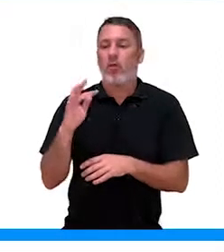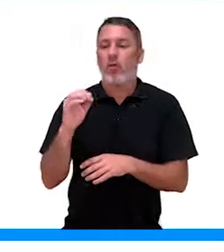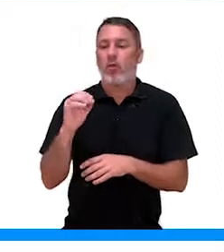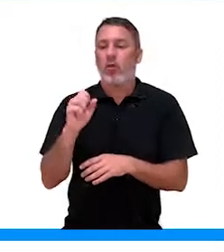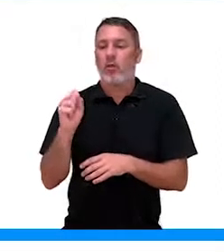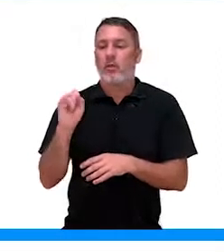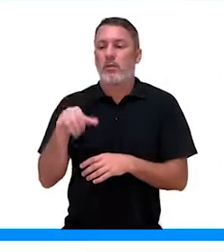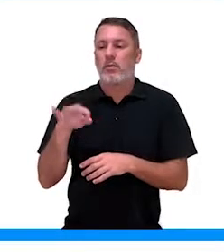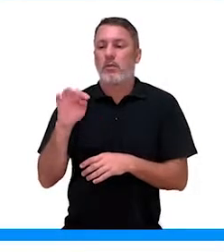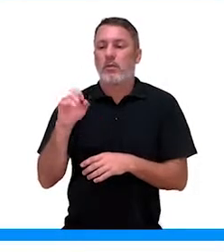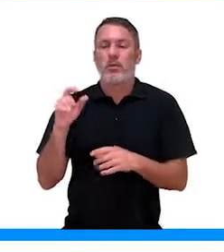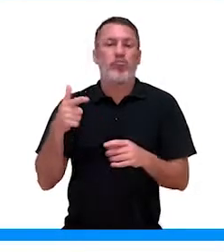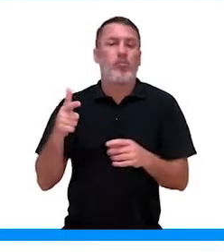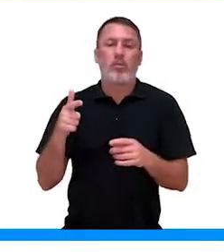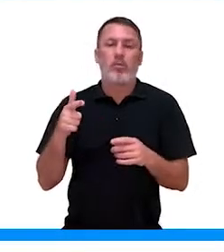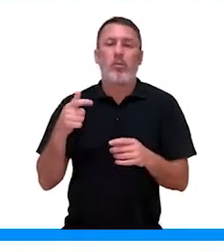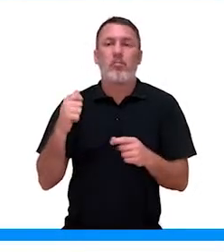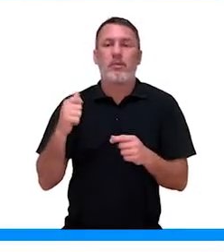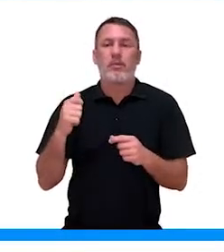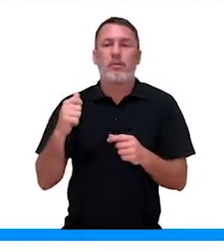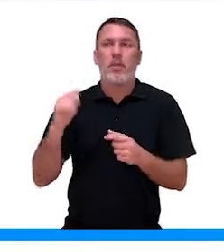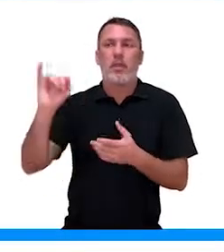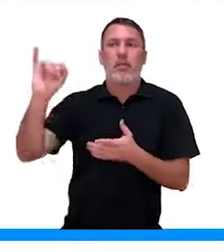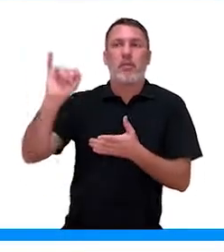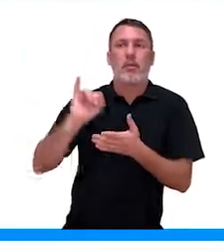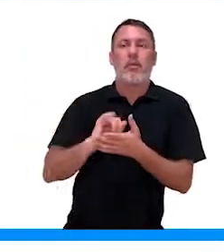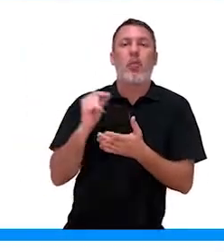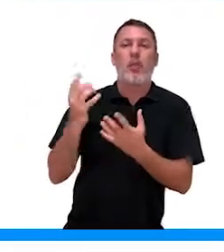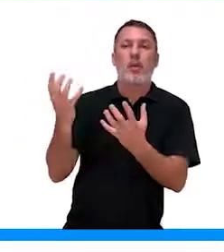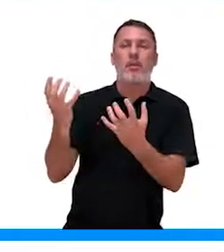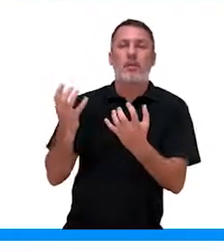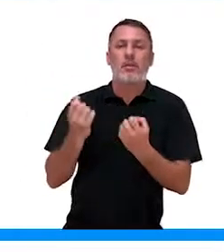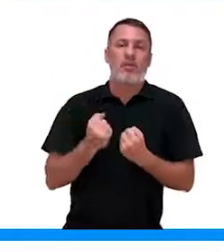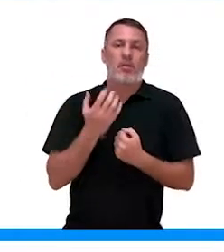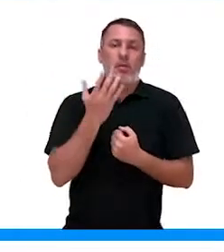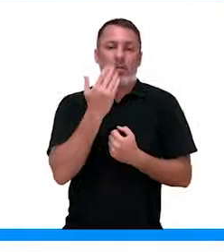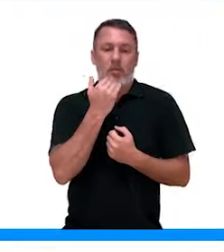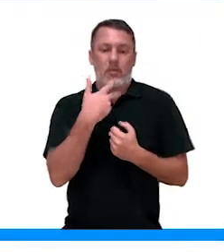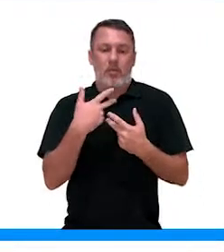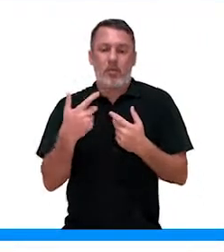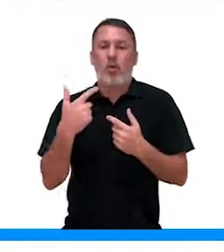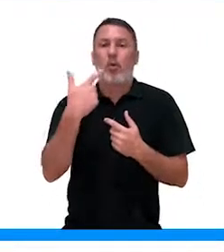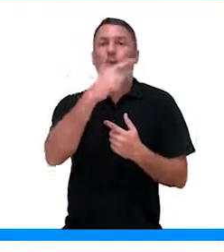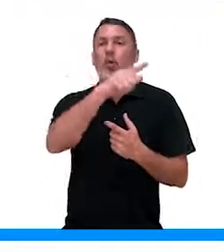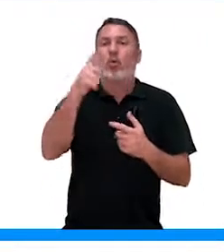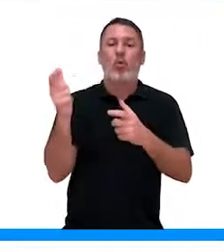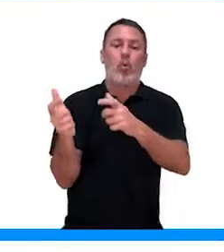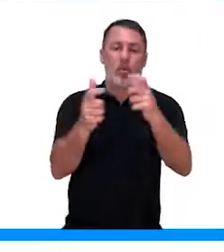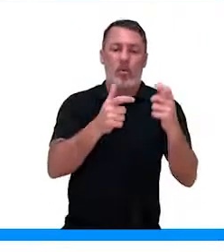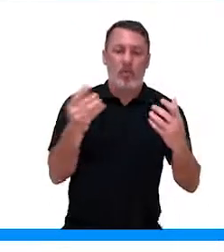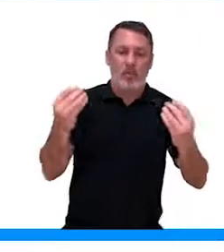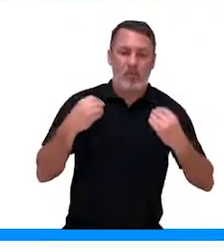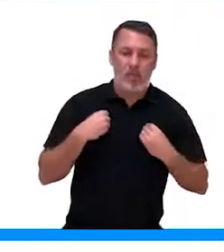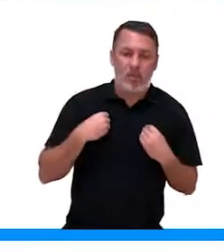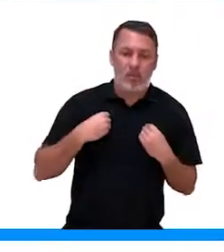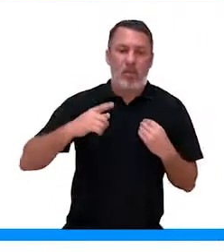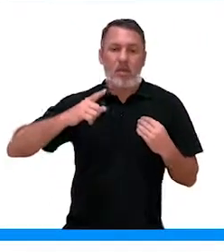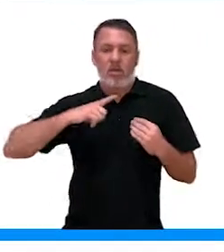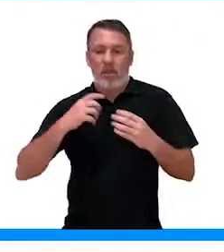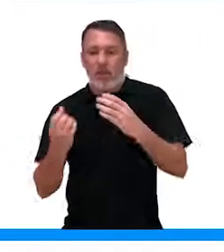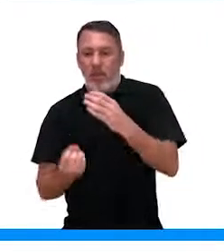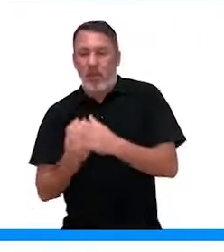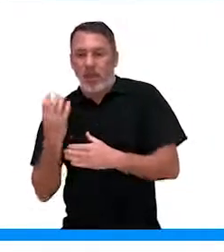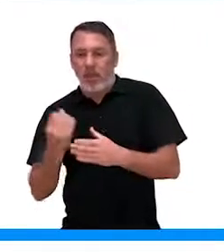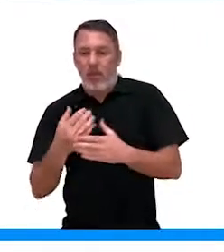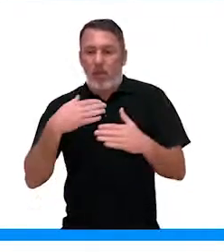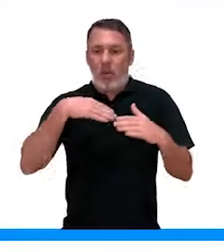fotossínteses. E ela precisa importar, ela precisa receber o seu alimento desses locais, ou do de